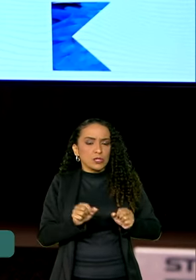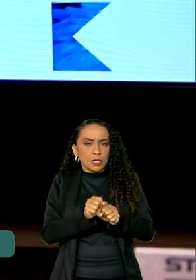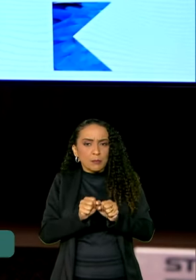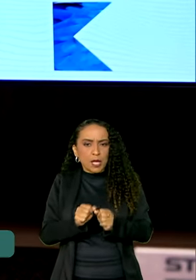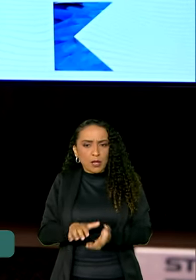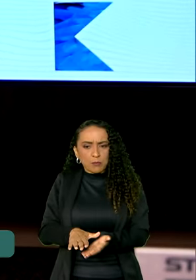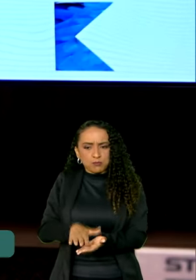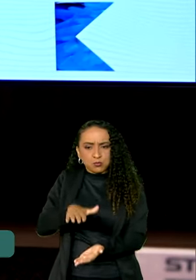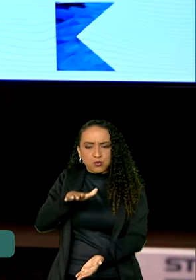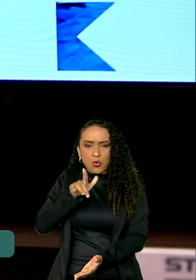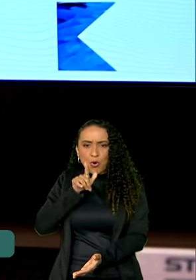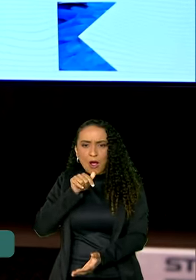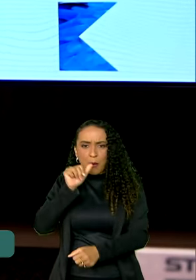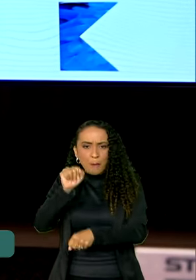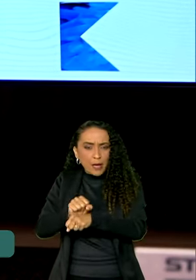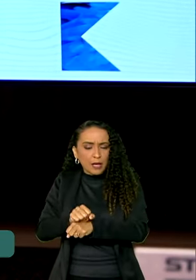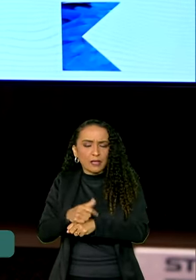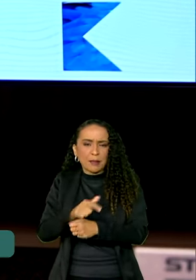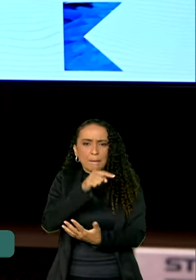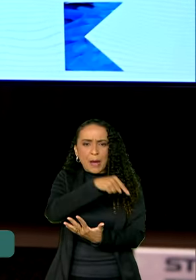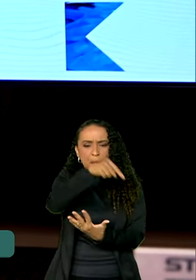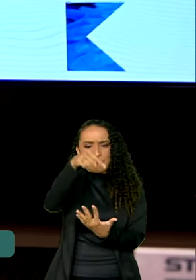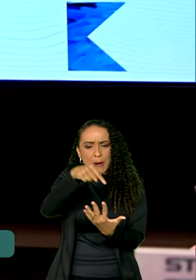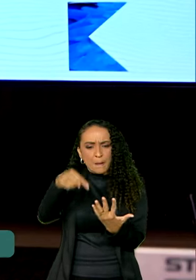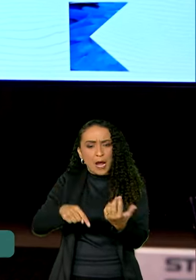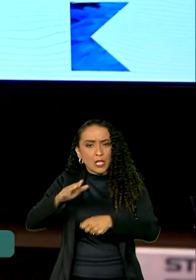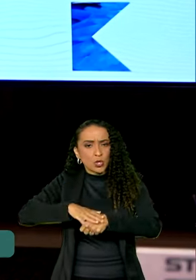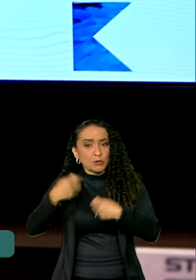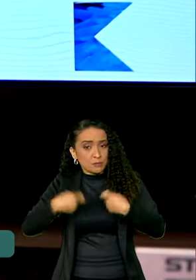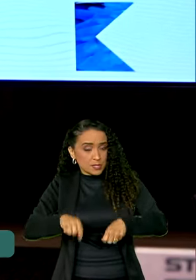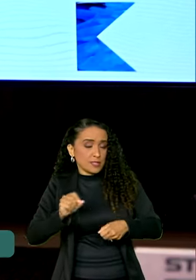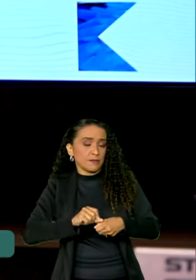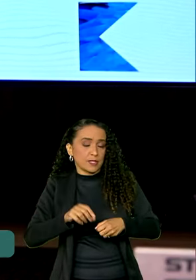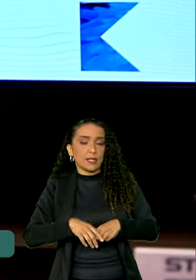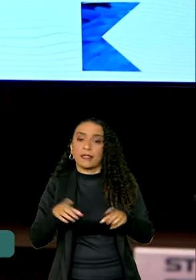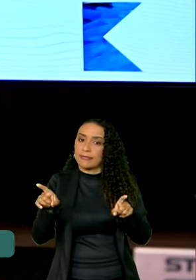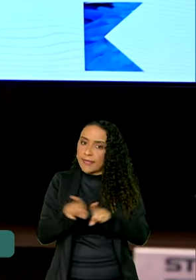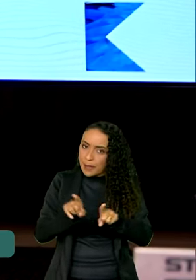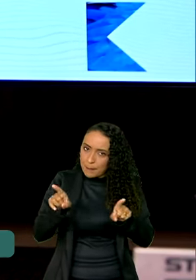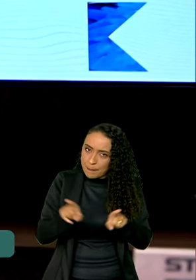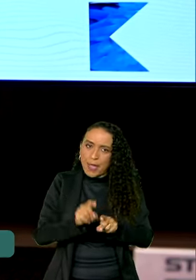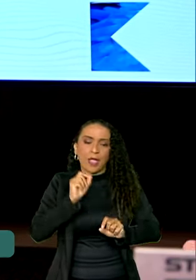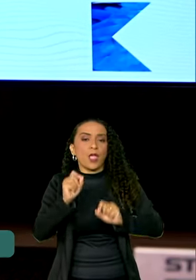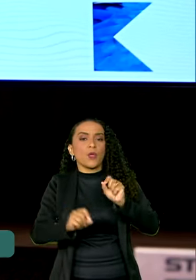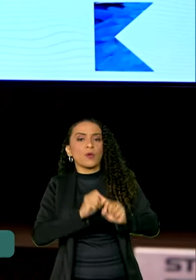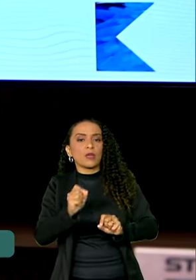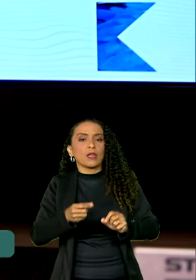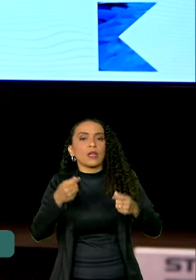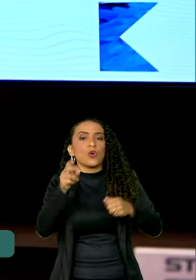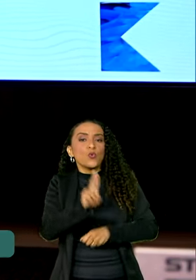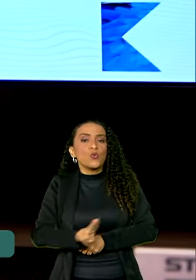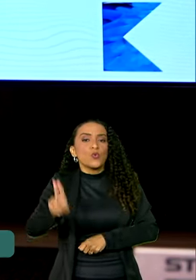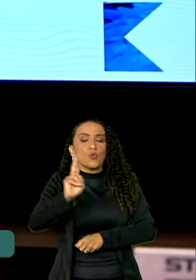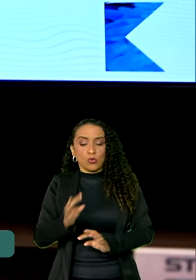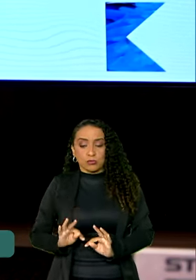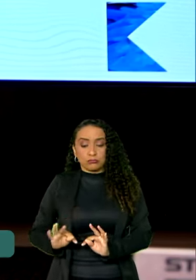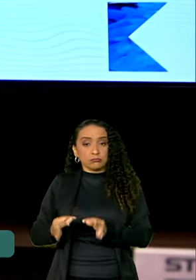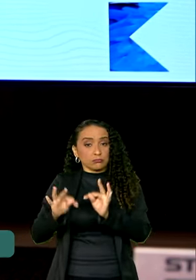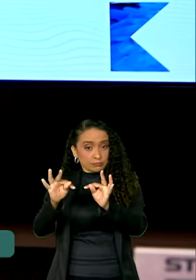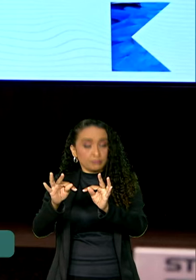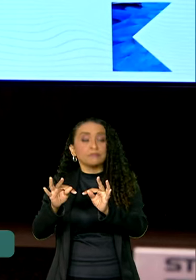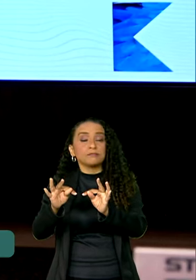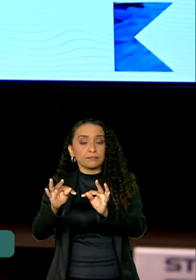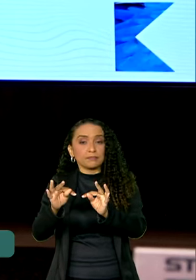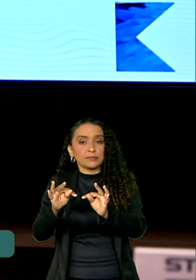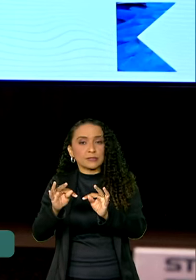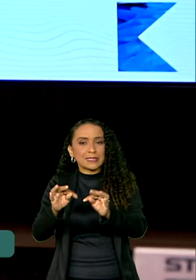parada. Então, um conjunto de ações que precisam ser feitas. Além disso, o uso de tecnologias